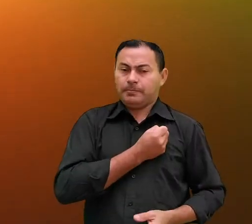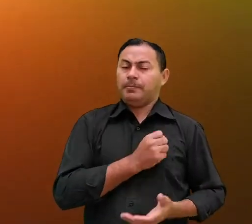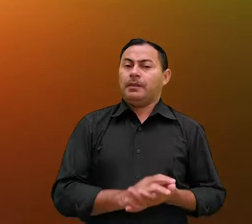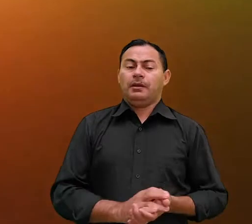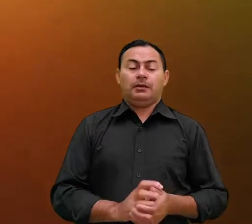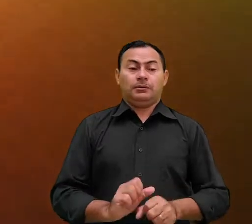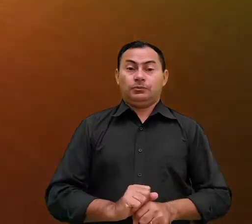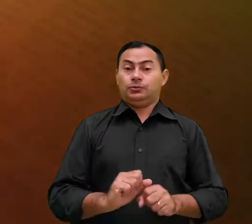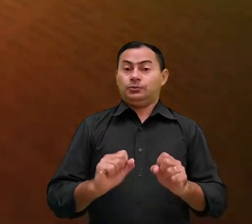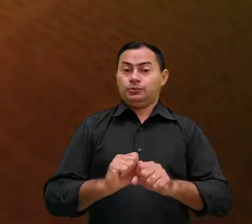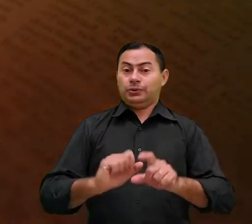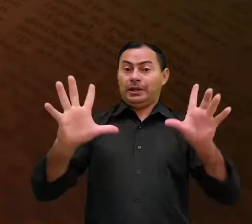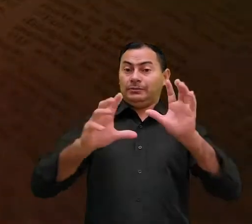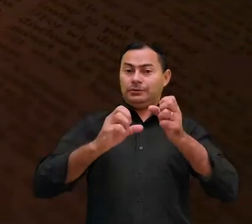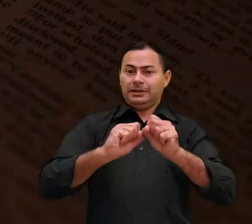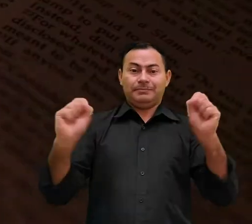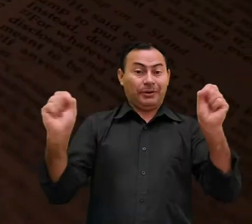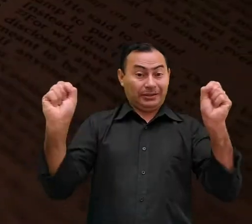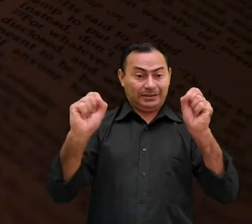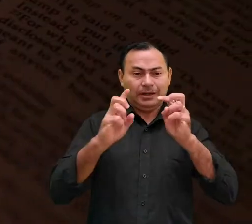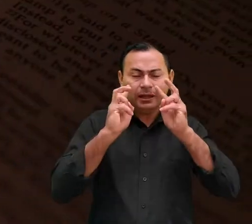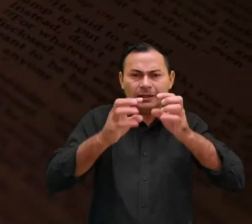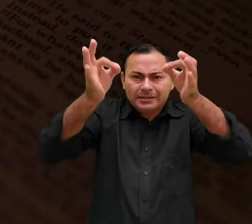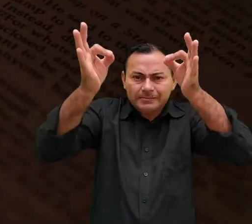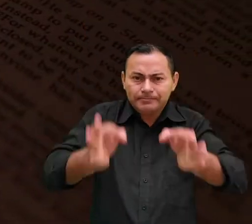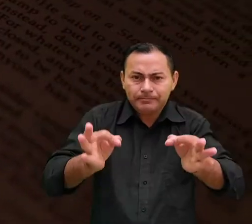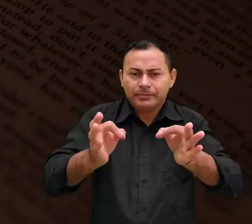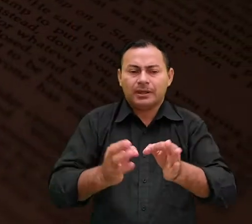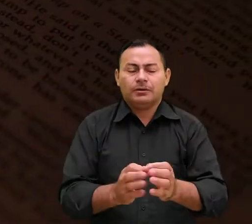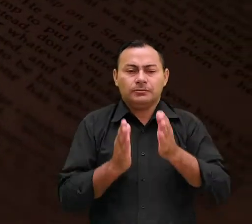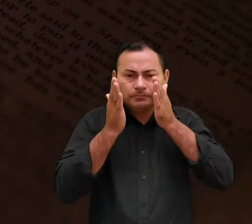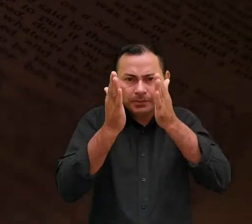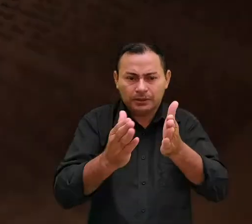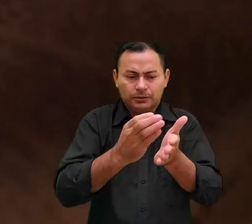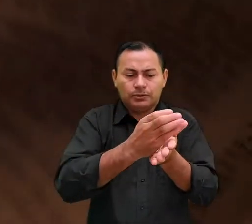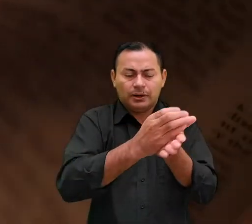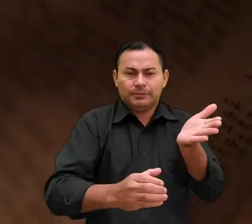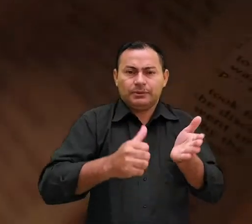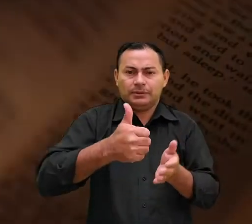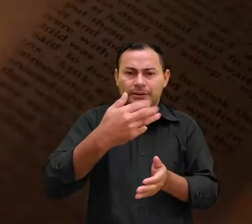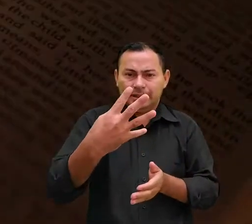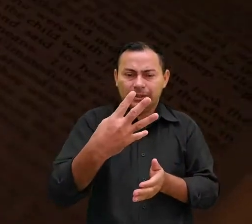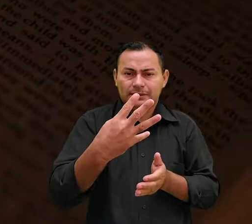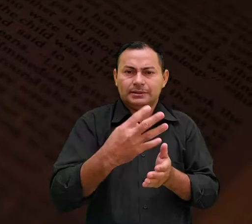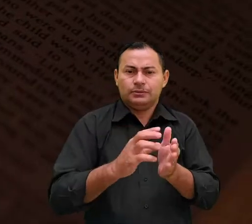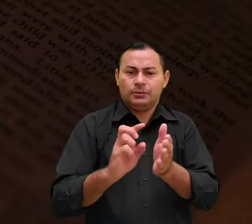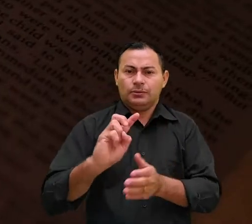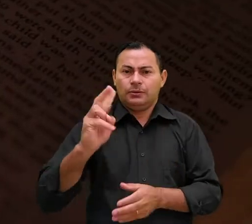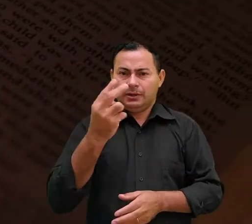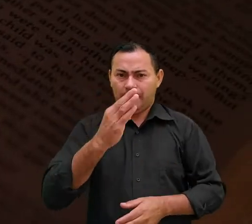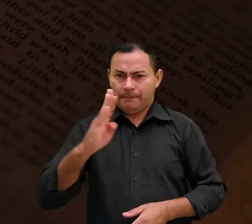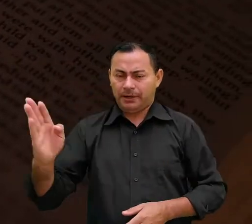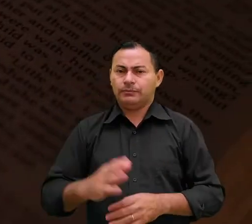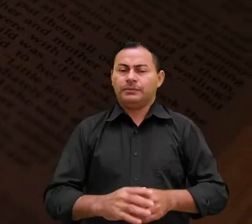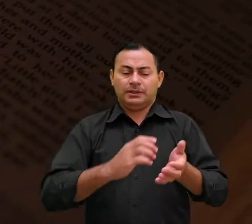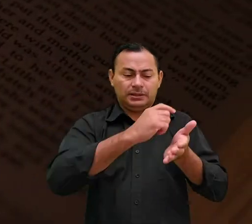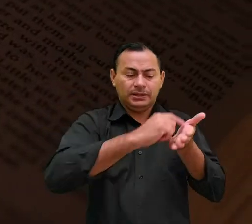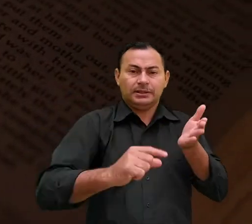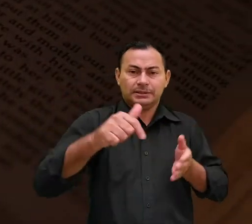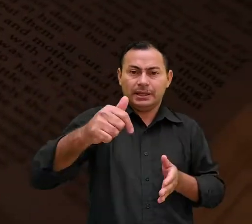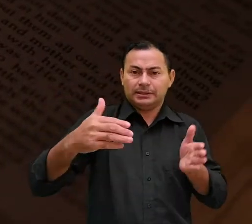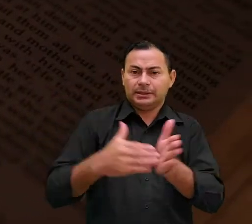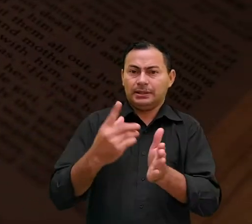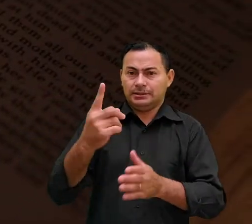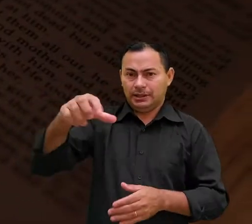é impressionante É exatamente este o enfoque do capítulo 13 Hebreus versículos 7